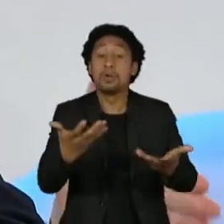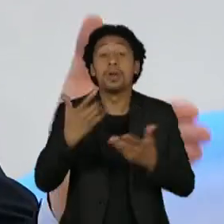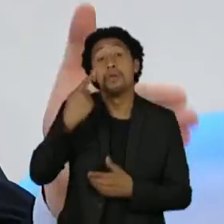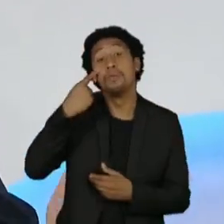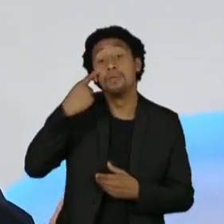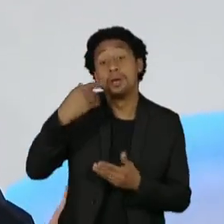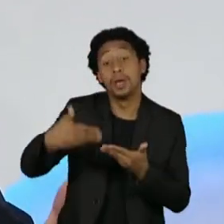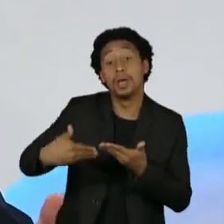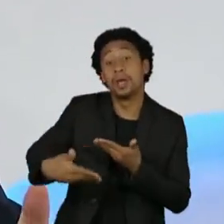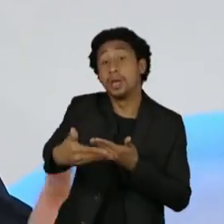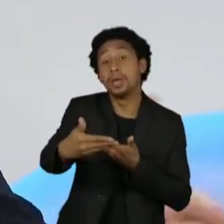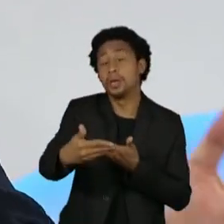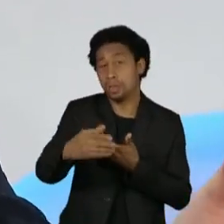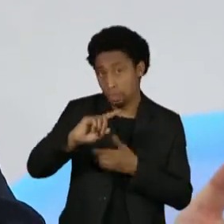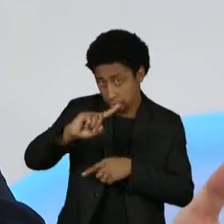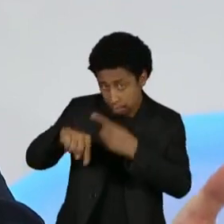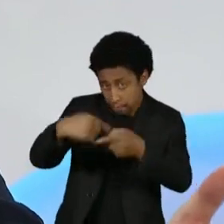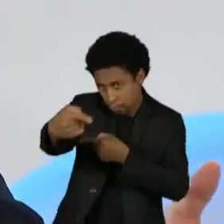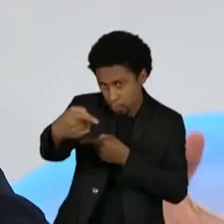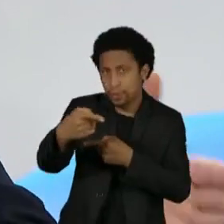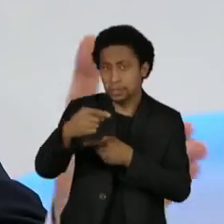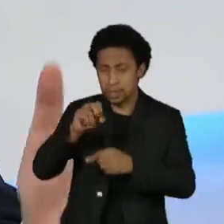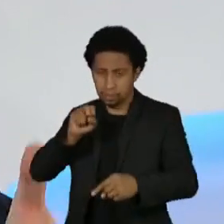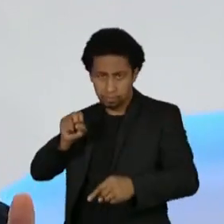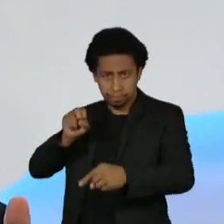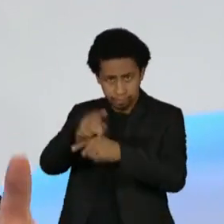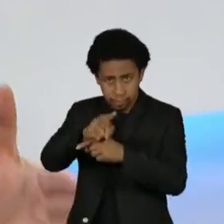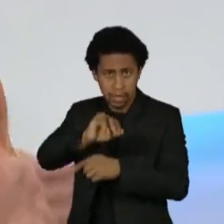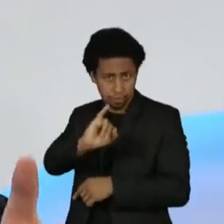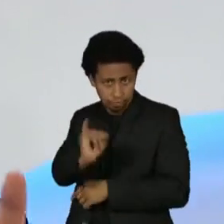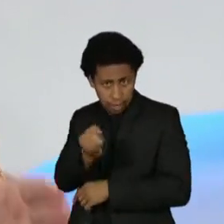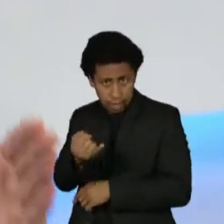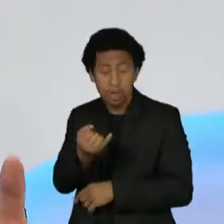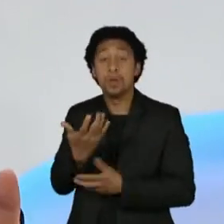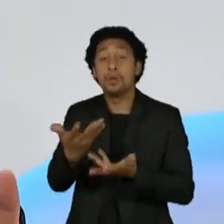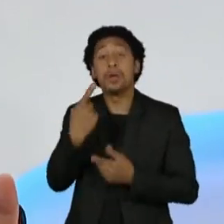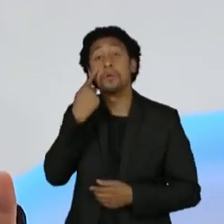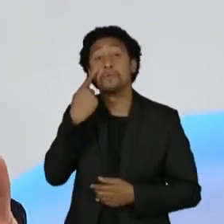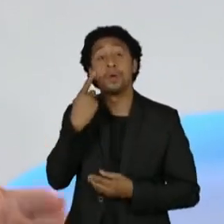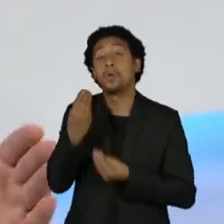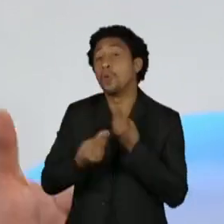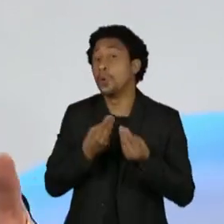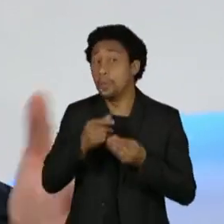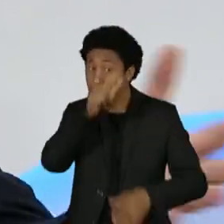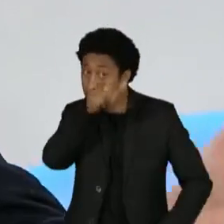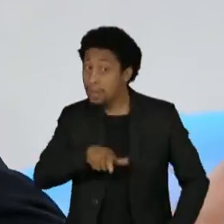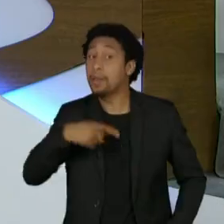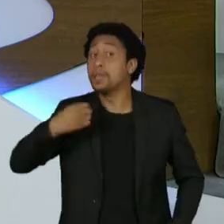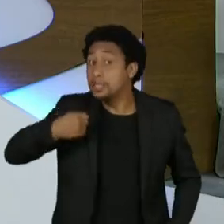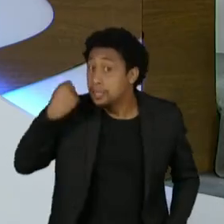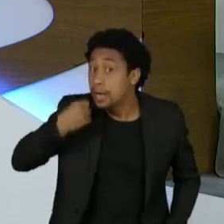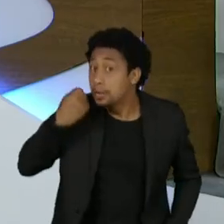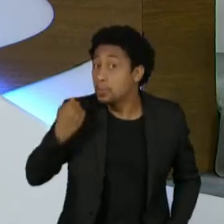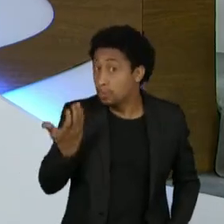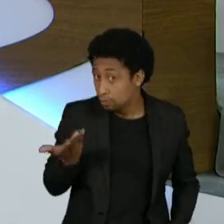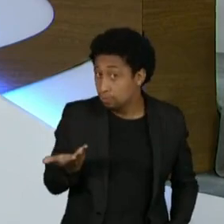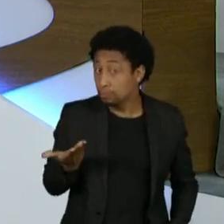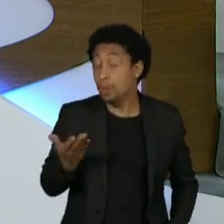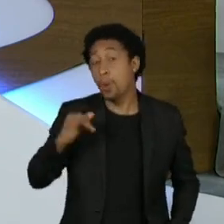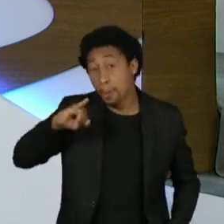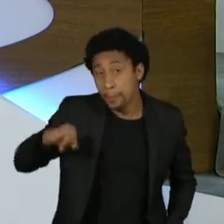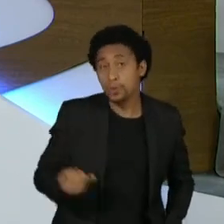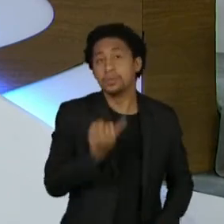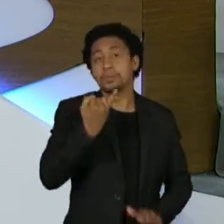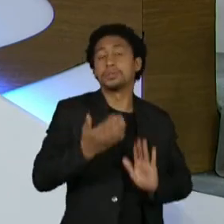frente, a partir de janeiro, como senador eleito, ele como político, como senador, com mandato, e aí ele vai ter uma oportunidade